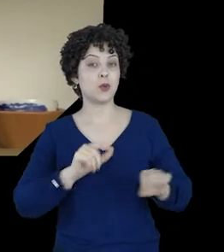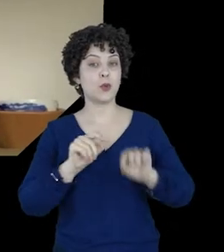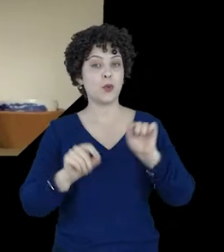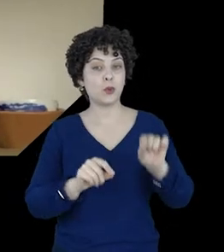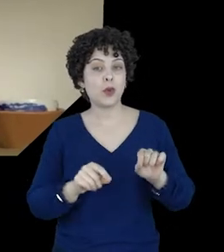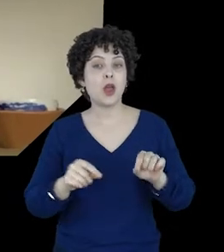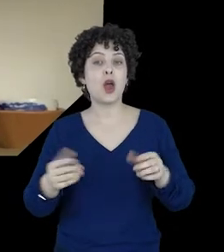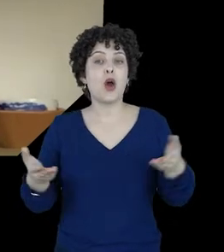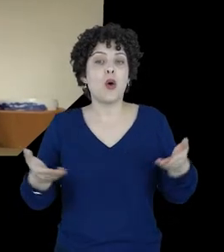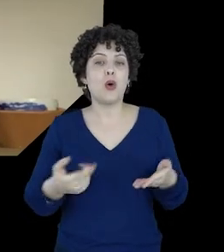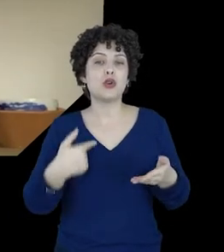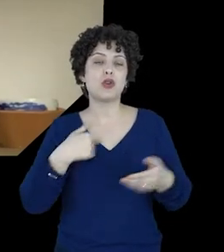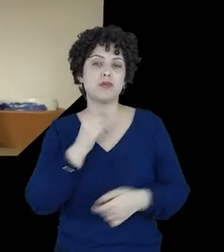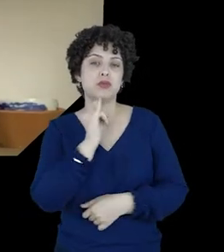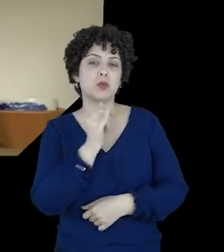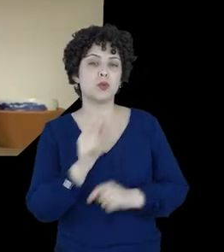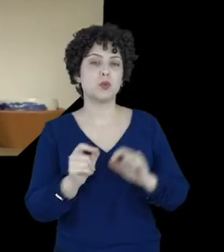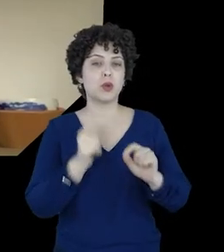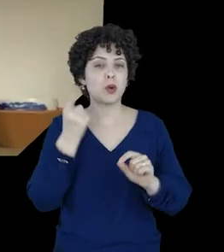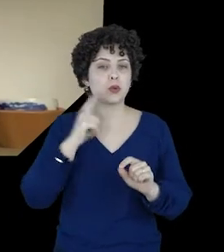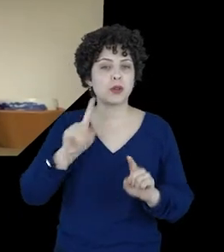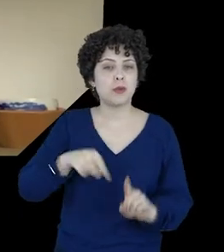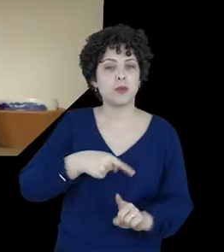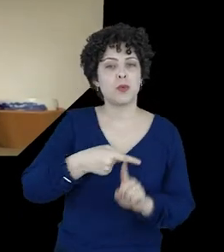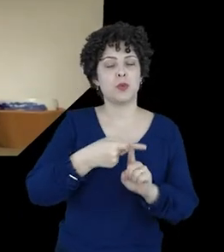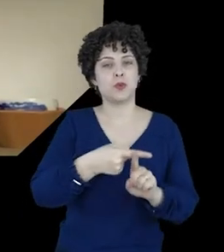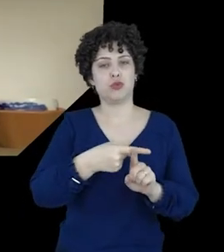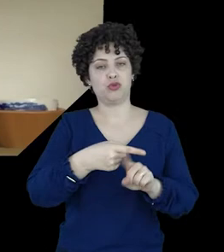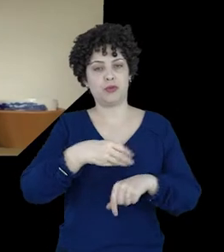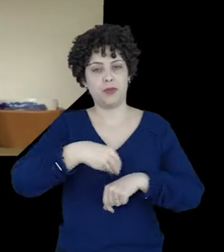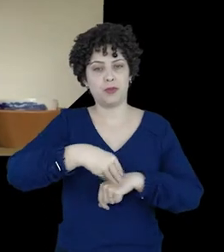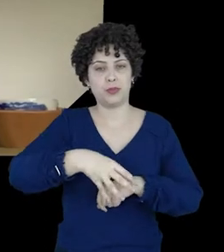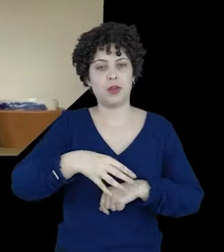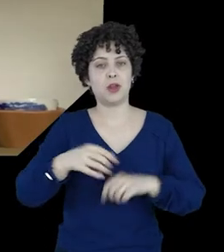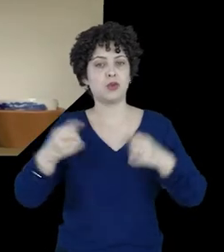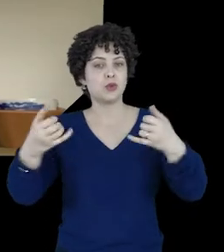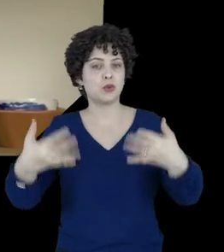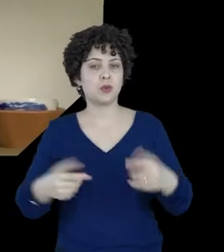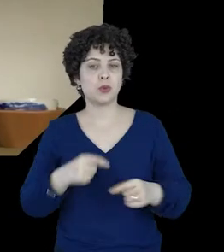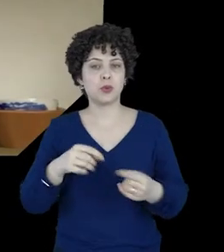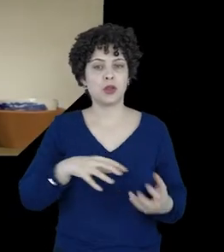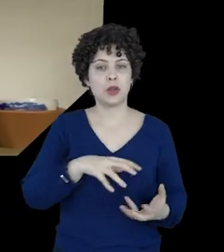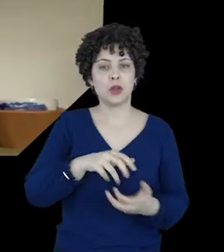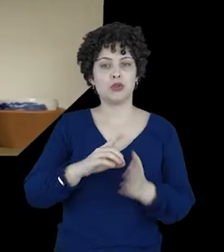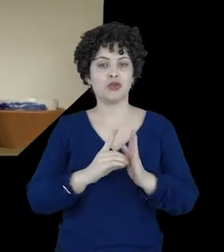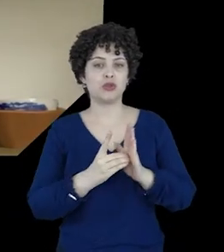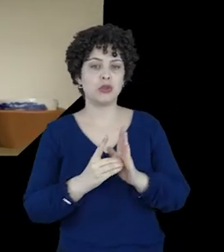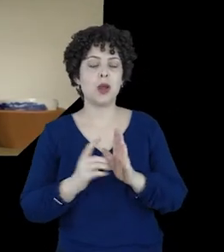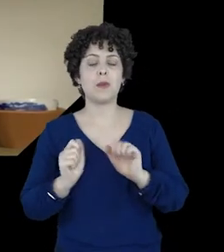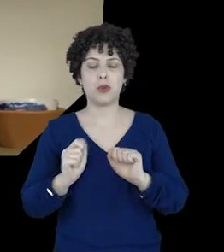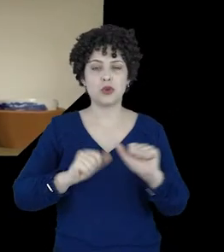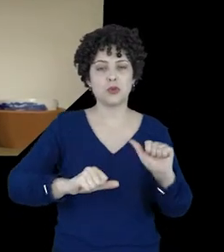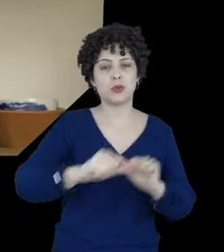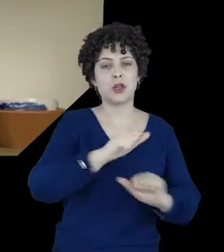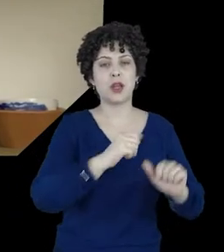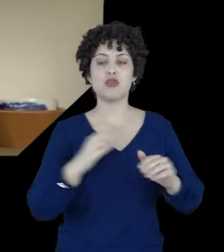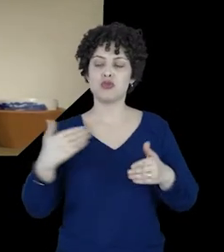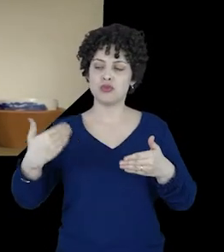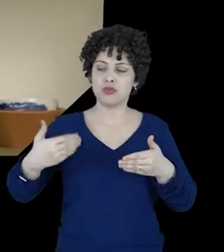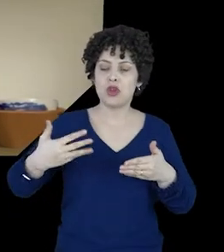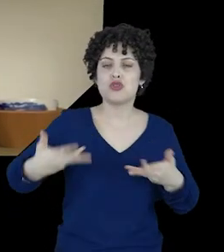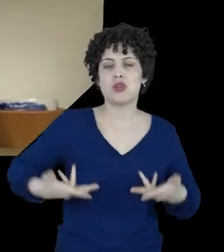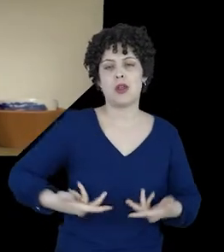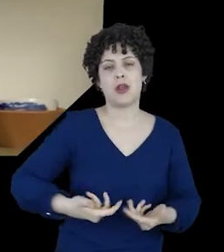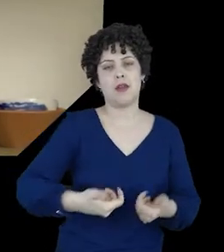Mas espero que o que eu tenho para falar hoje traga uma mensagem mais positiva. Vou falar sobre como o mundo digital pode mudar e como ele já está